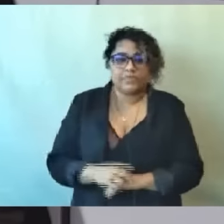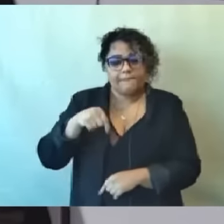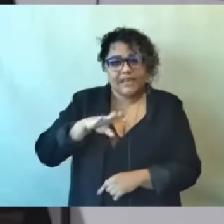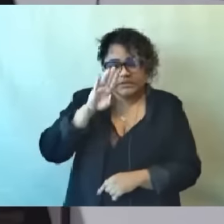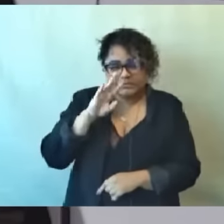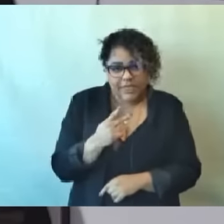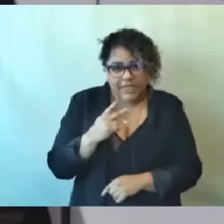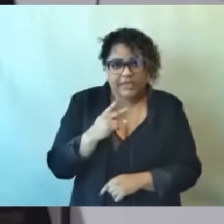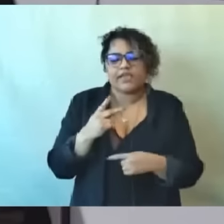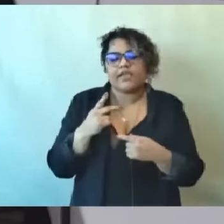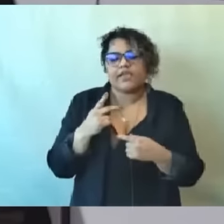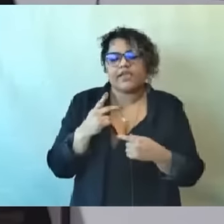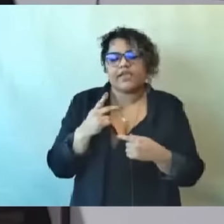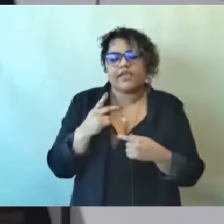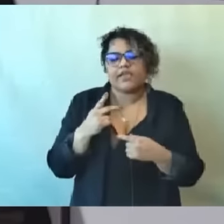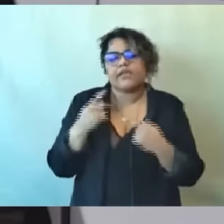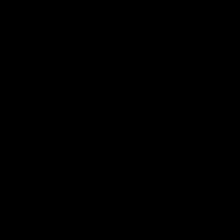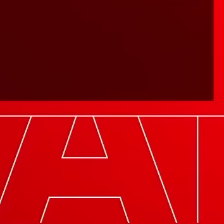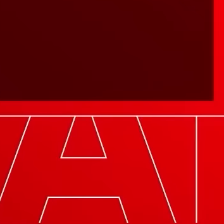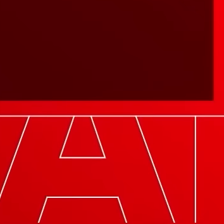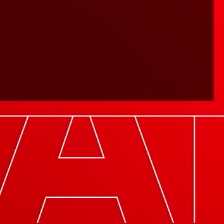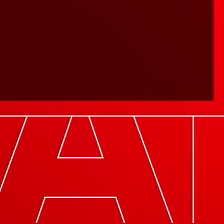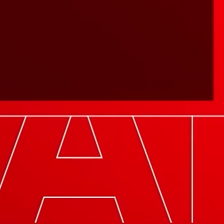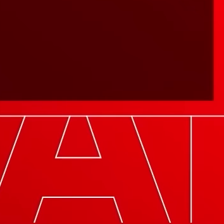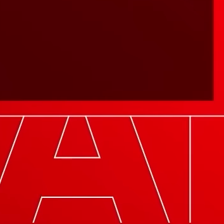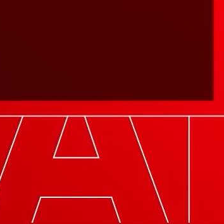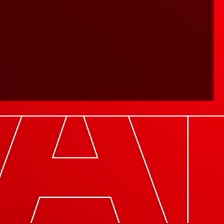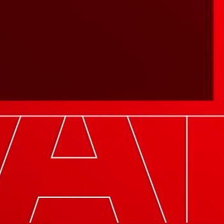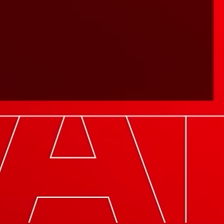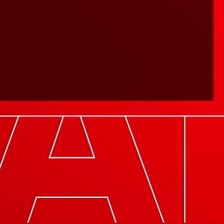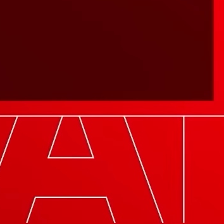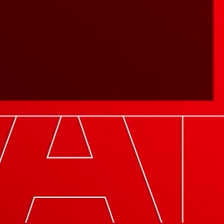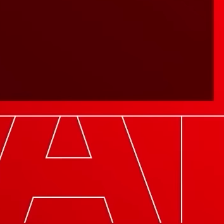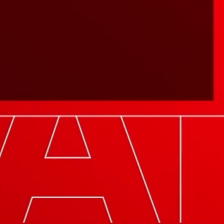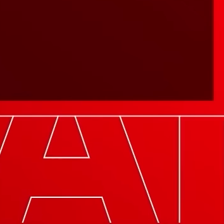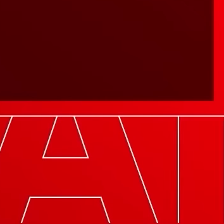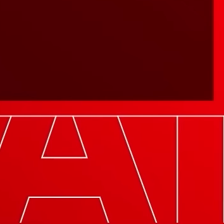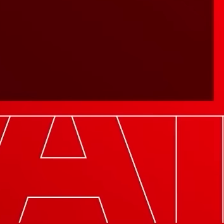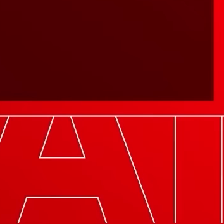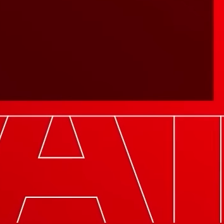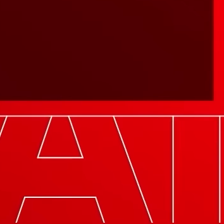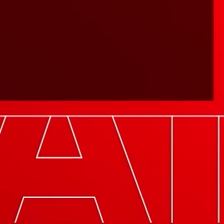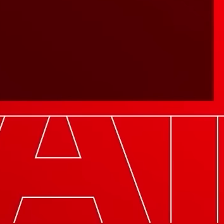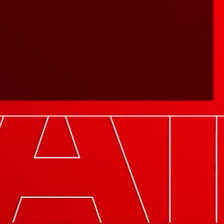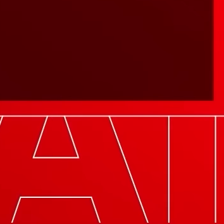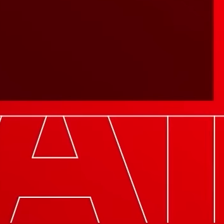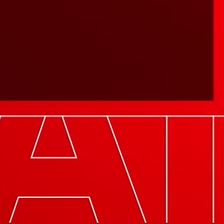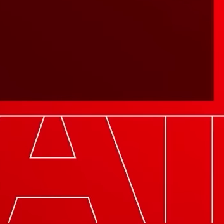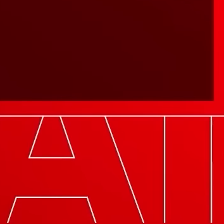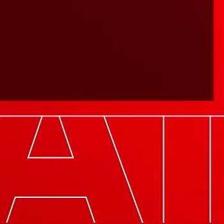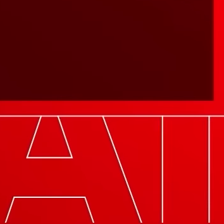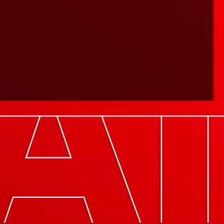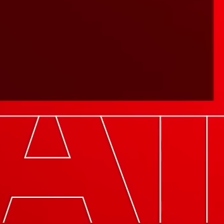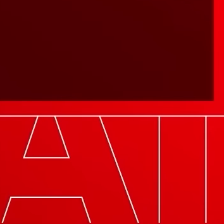nós abrimos e fizemos um trabalho sério aqui. Música Música